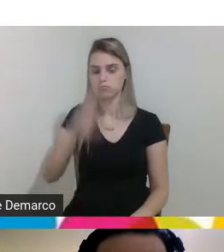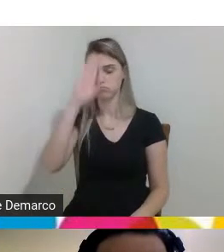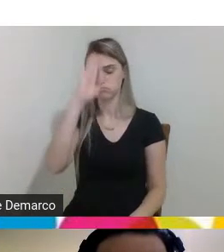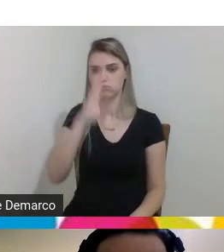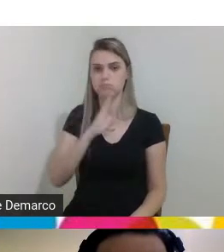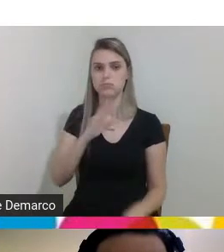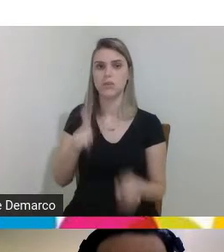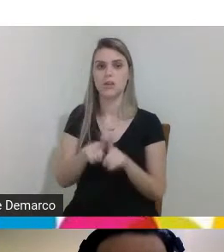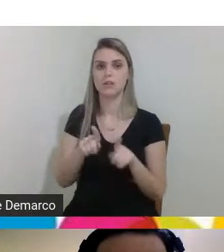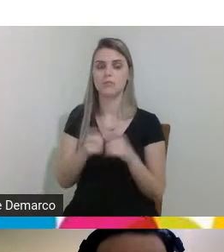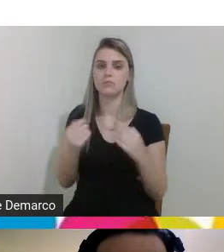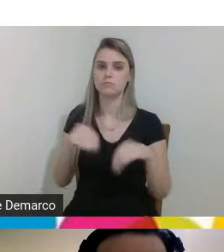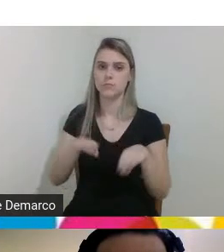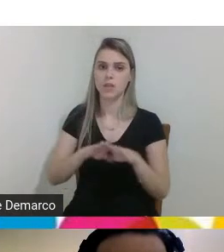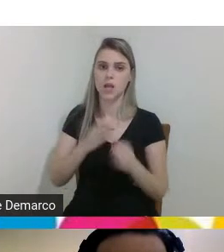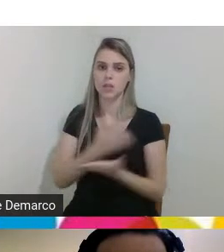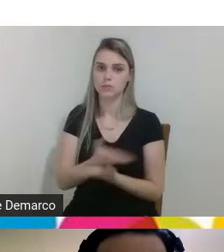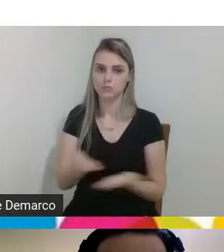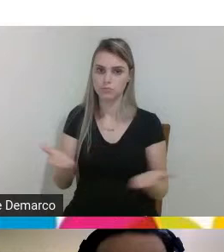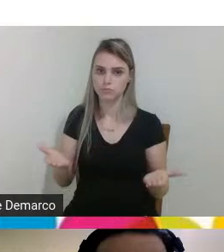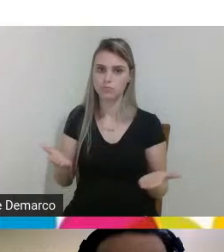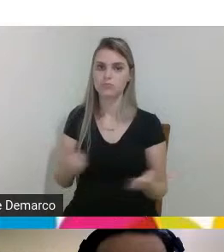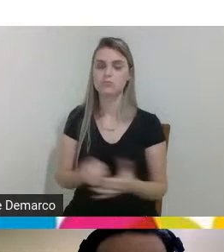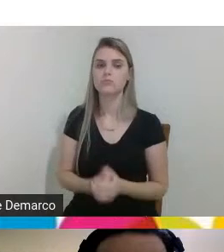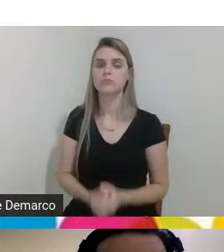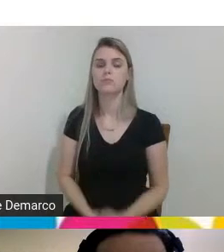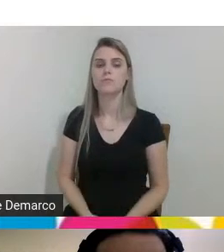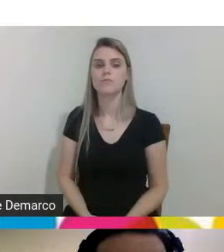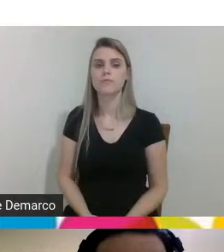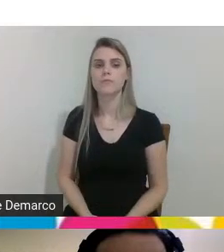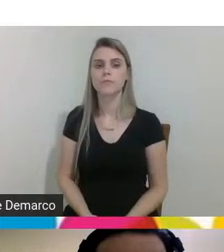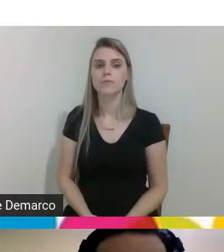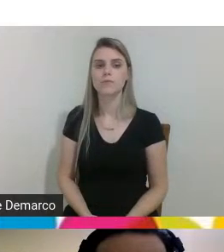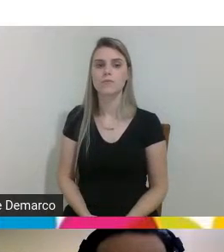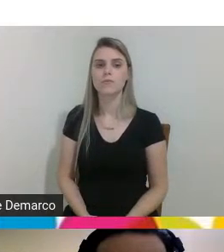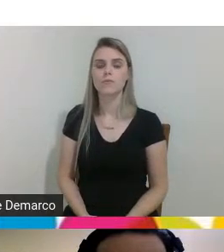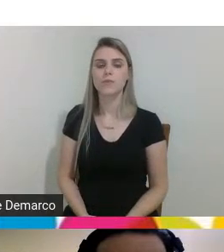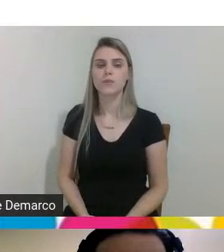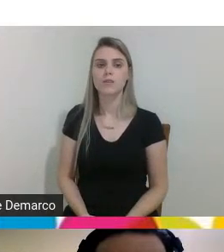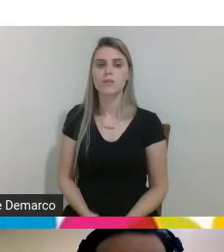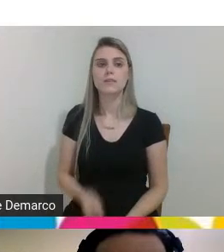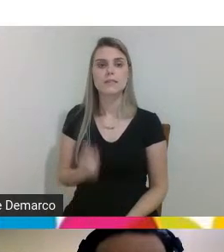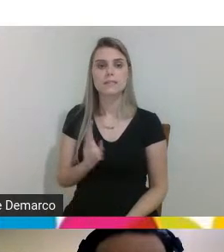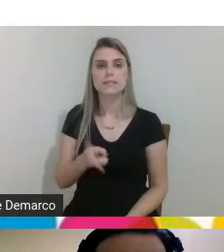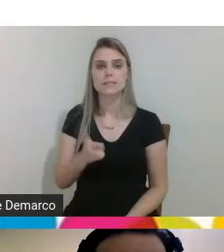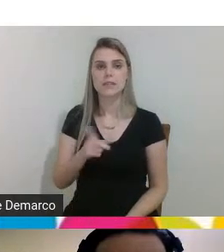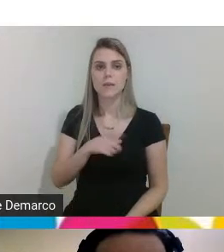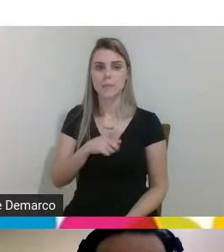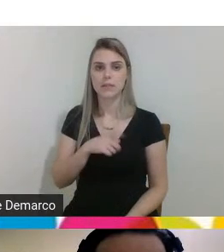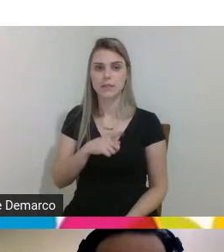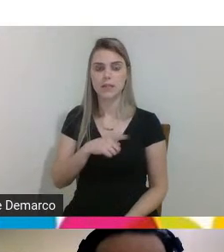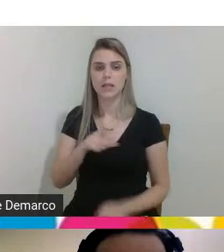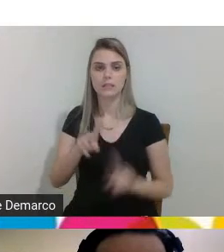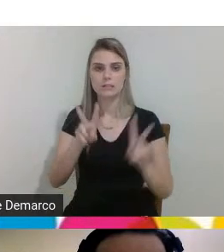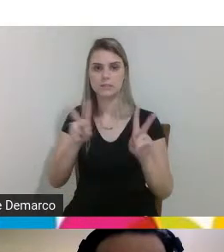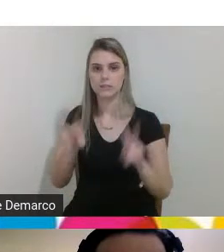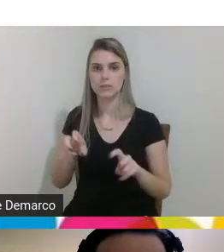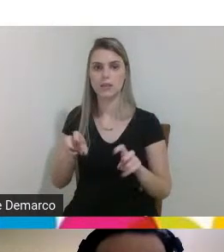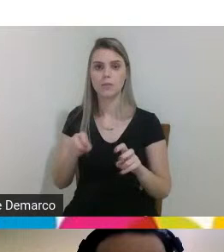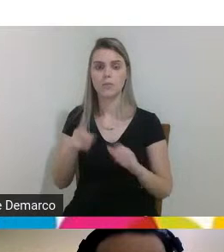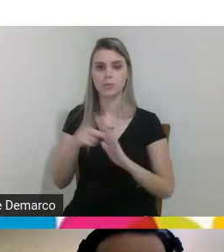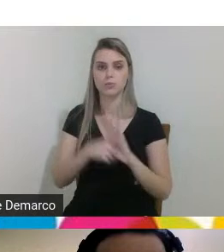inclusiva a todos né então a gente sempre tem esse tema tratado em nossos